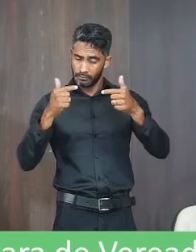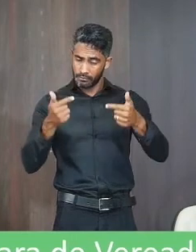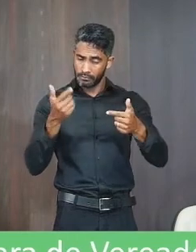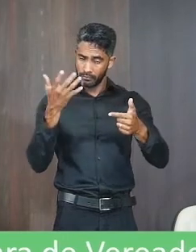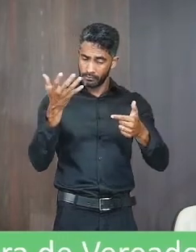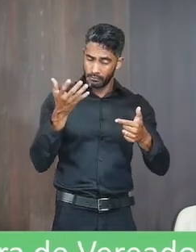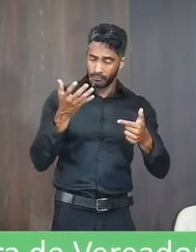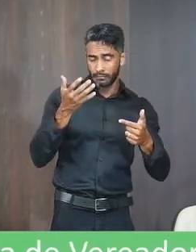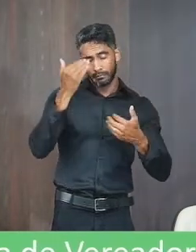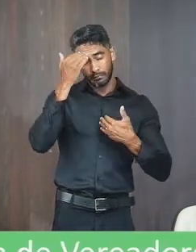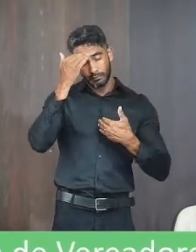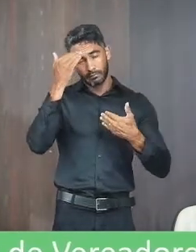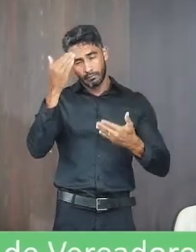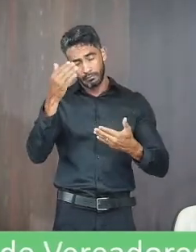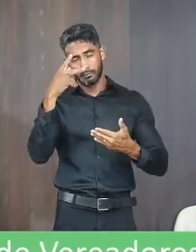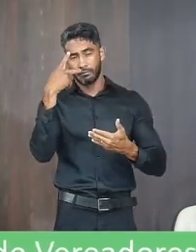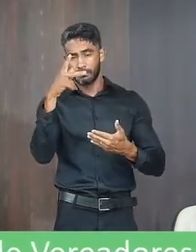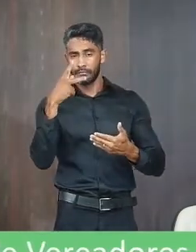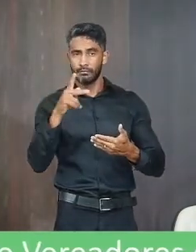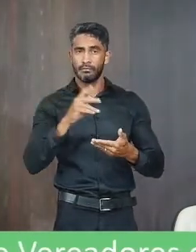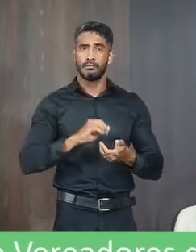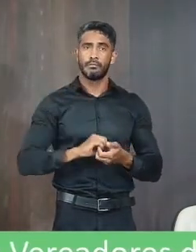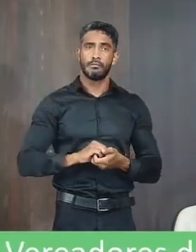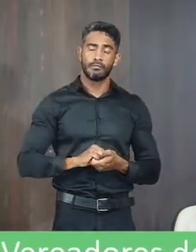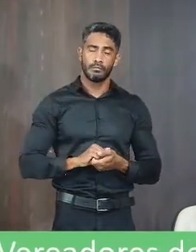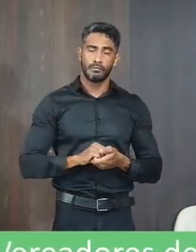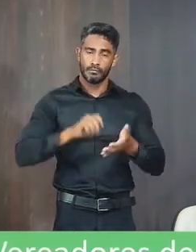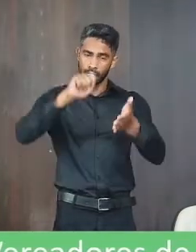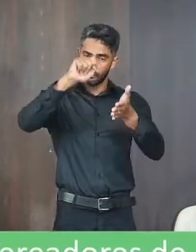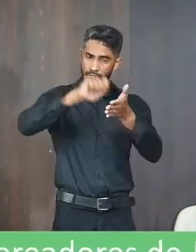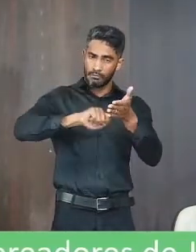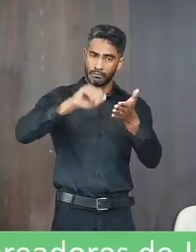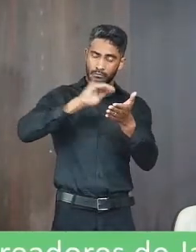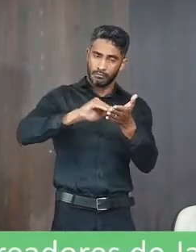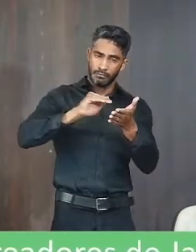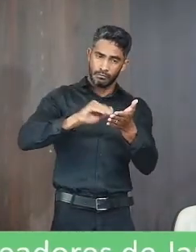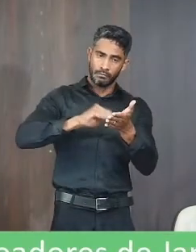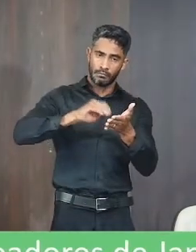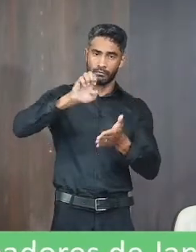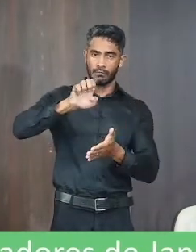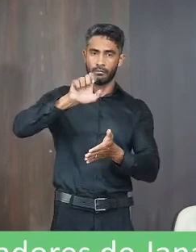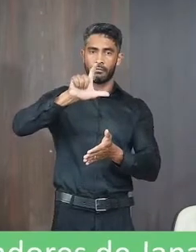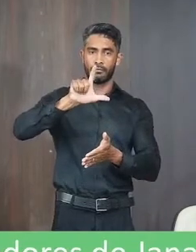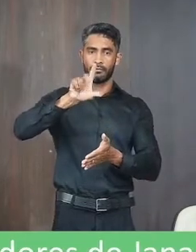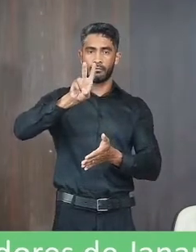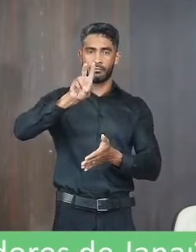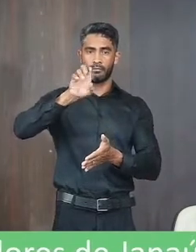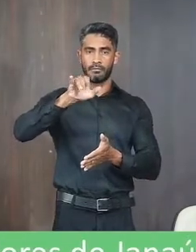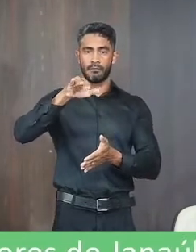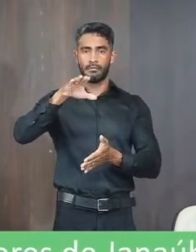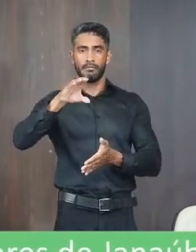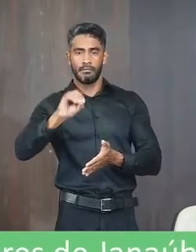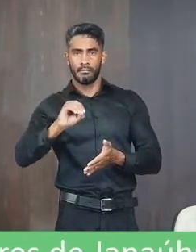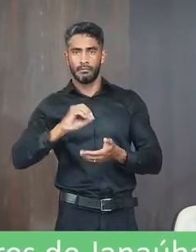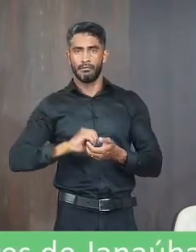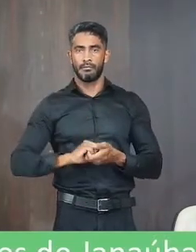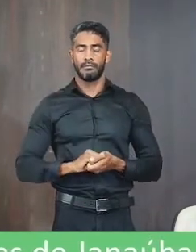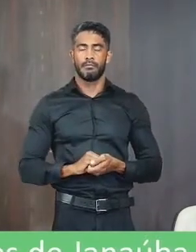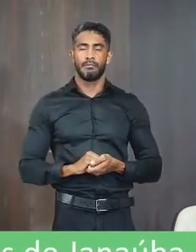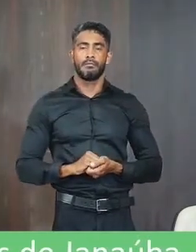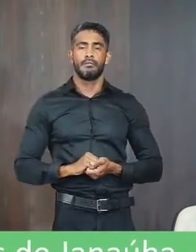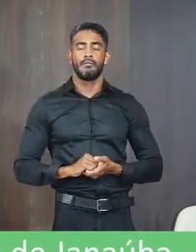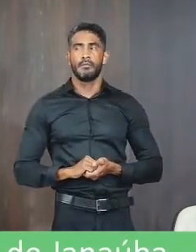reenteremos votos de estima e elevada consideração. Vai assinado pelo secretário de Saúde, Helvécio Campos Albuquerque.